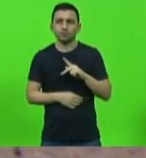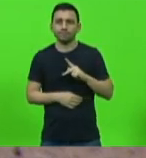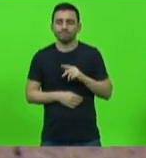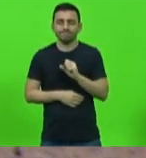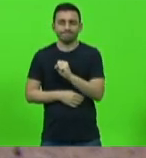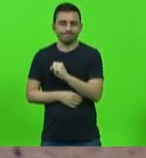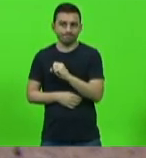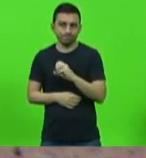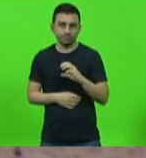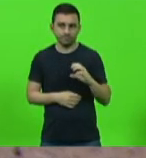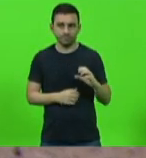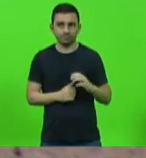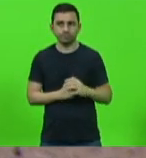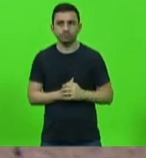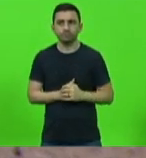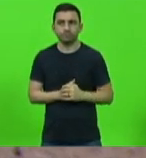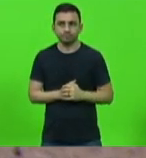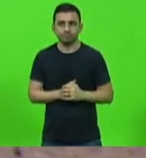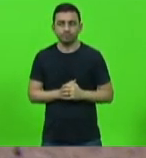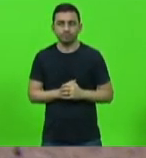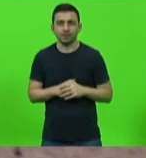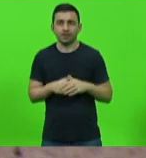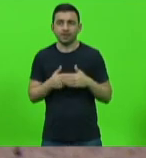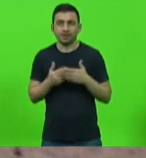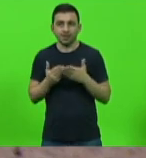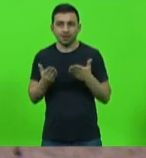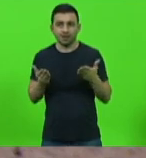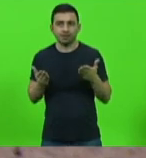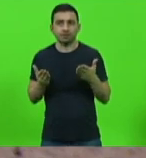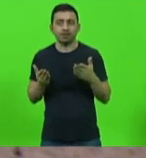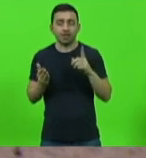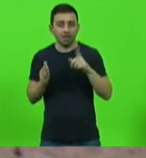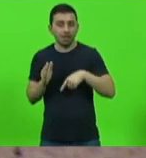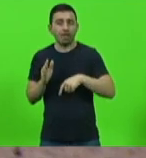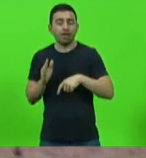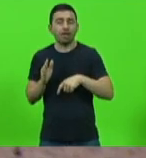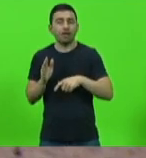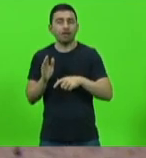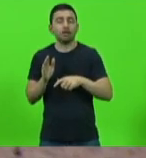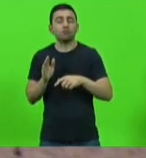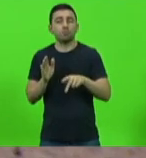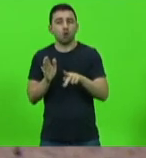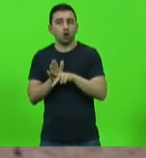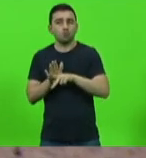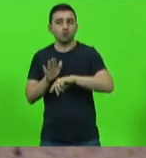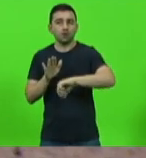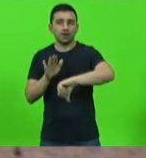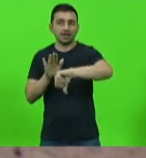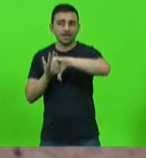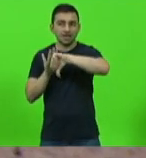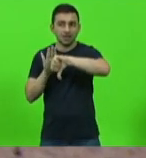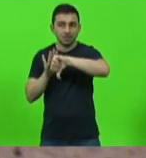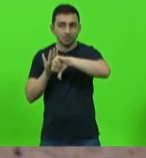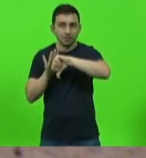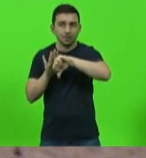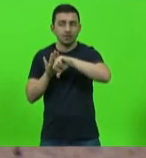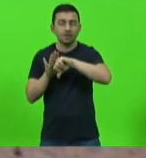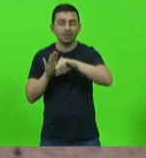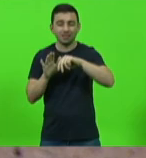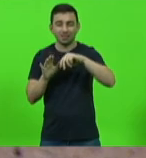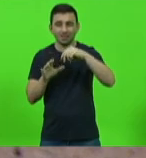que tratam de crimes de trânsito. Então, todos aqueles crimes de trânsito